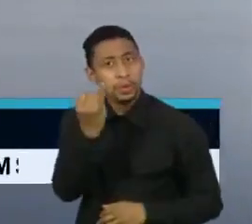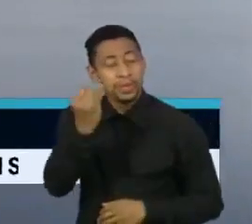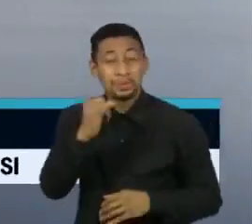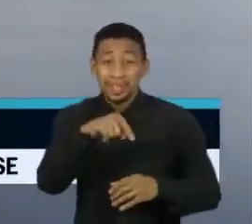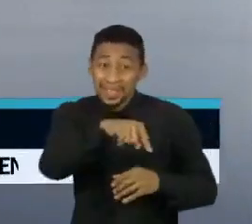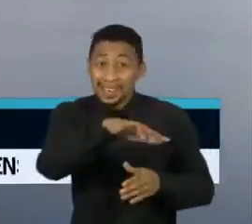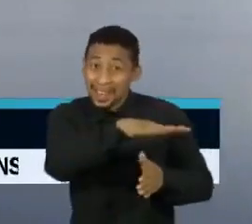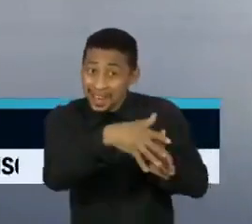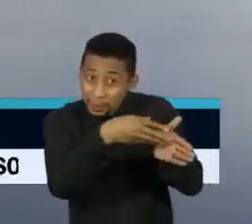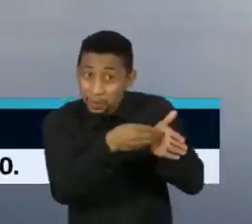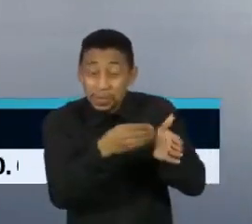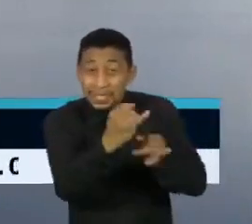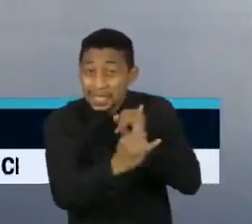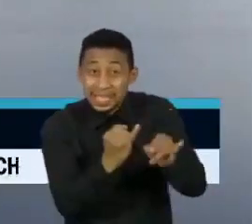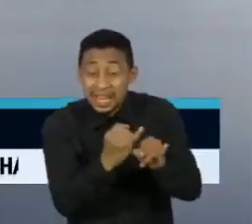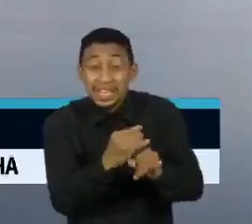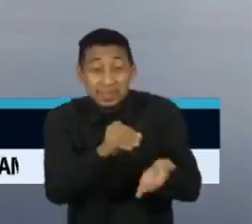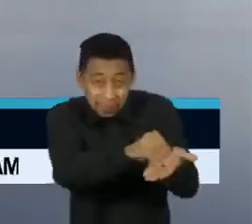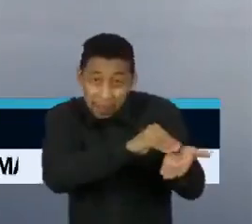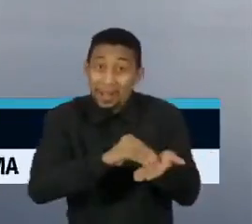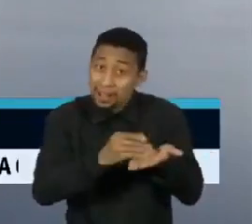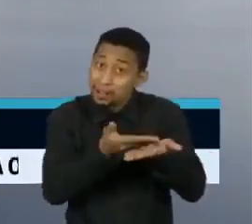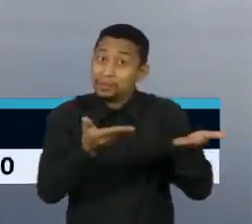região amazônica também do que no resto do Brasil.